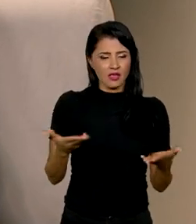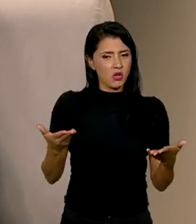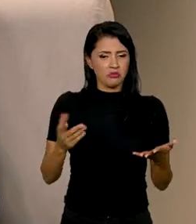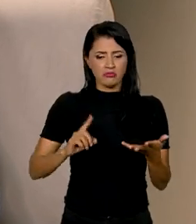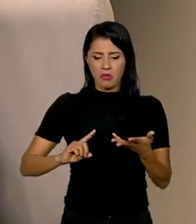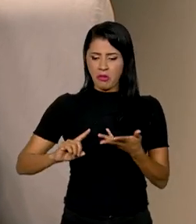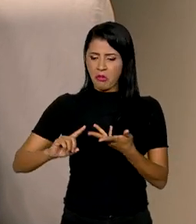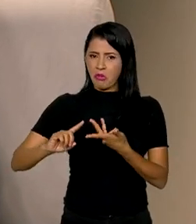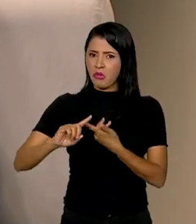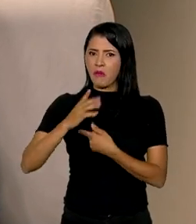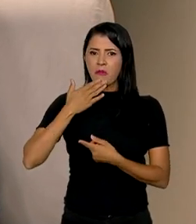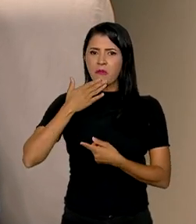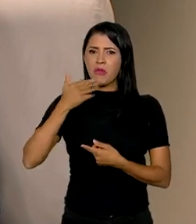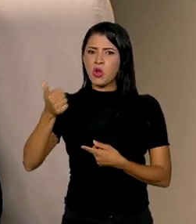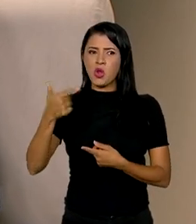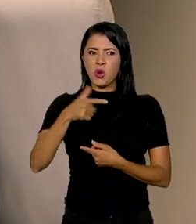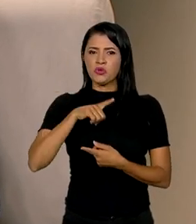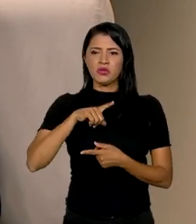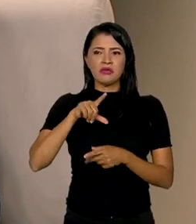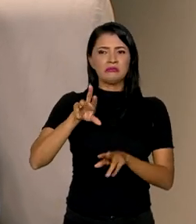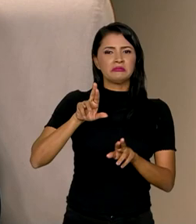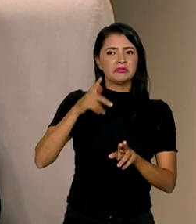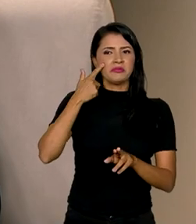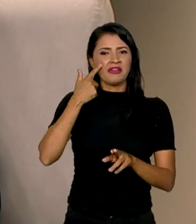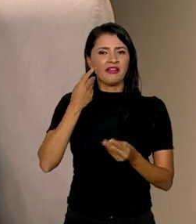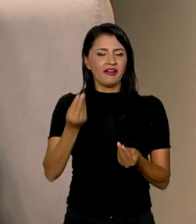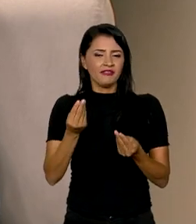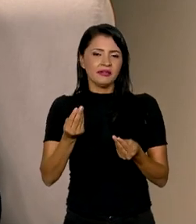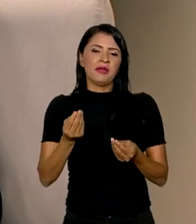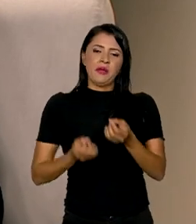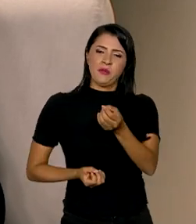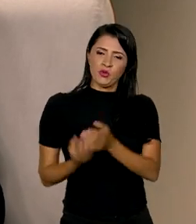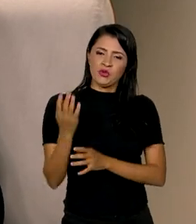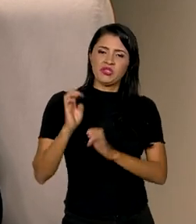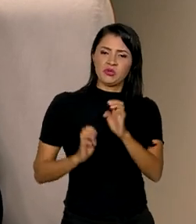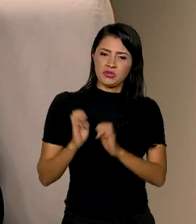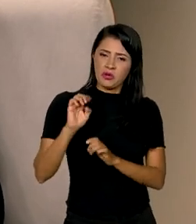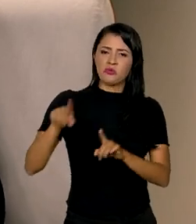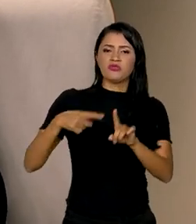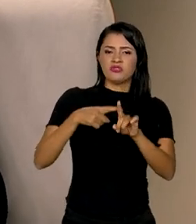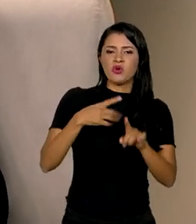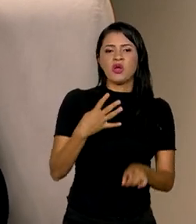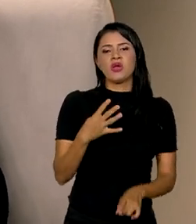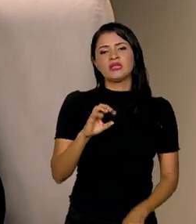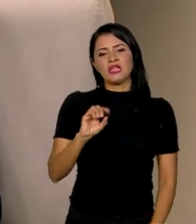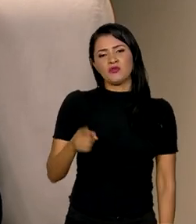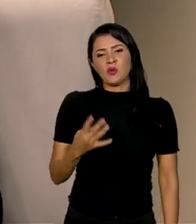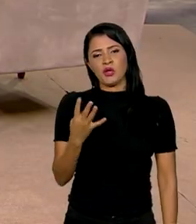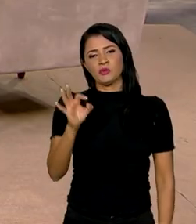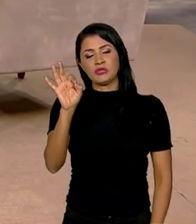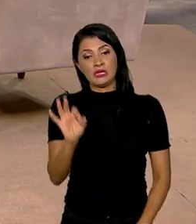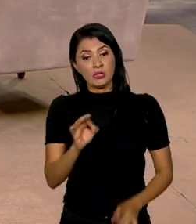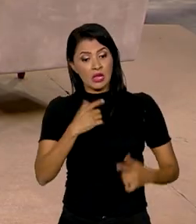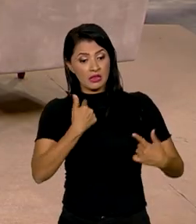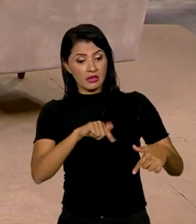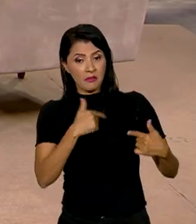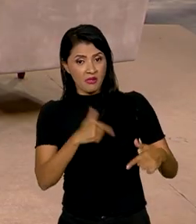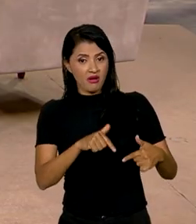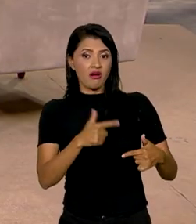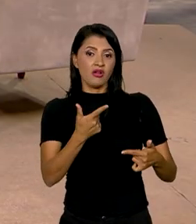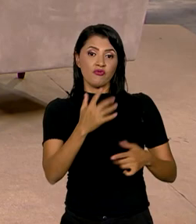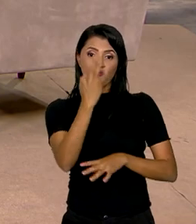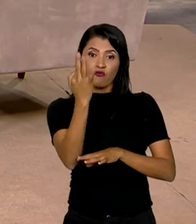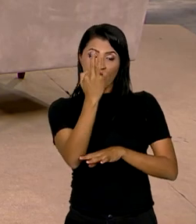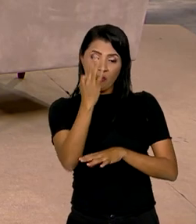todos melhores do que esperado. A produção industrial veio positiva em 0,4%. O emprego, tanto o emprego